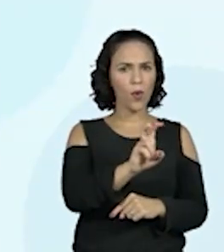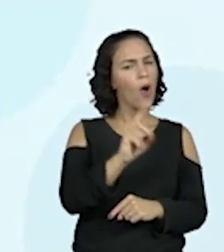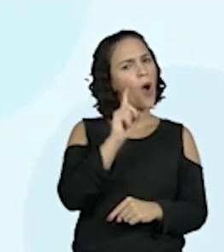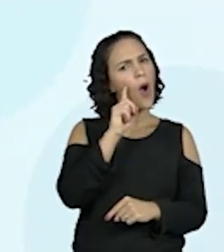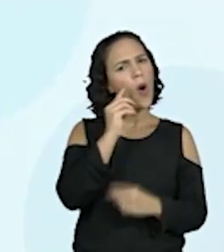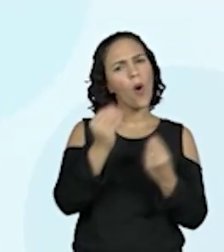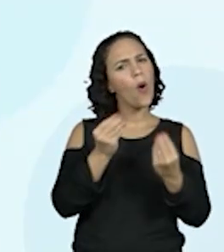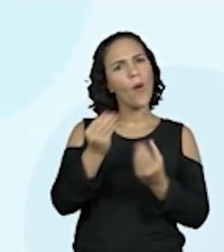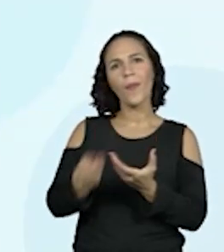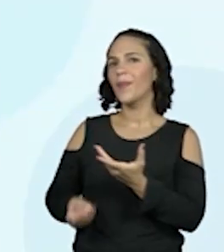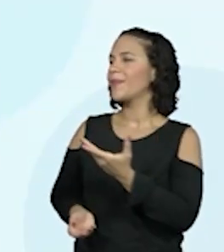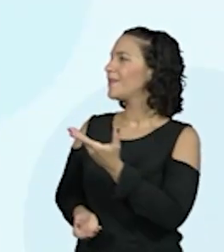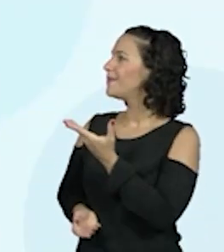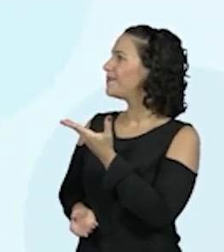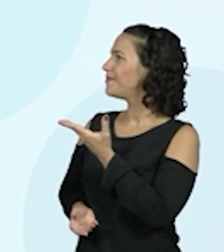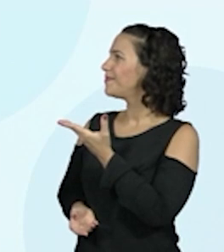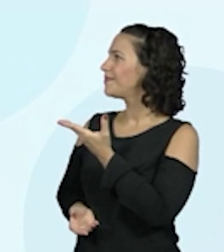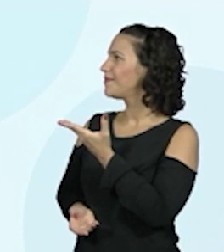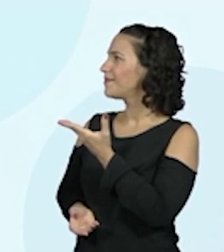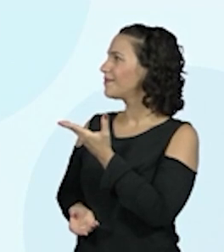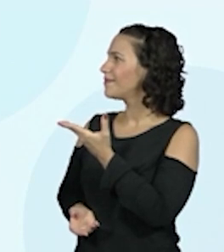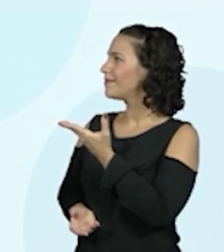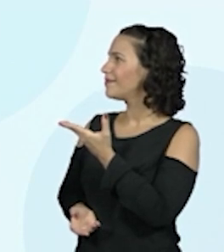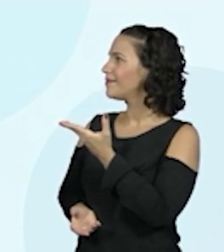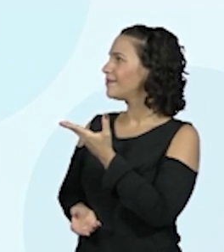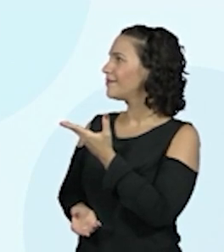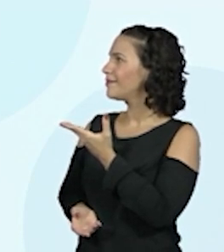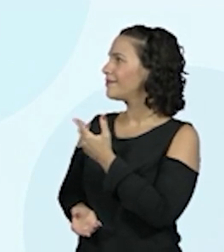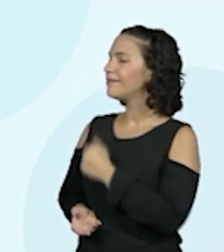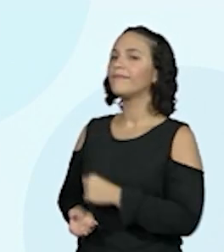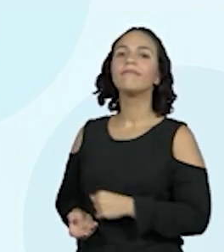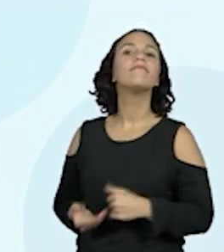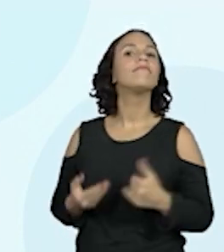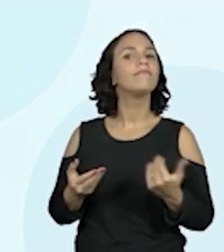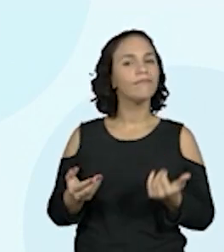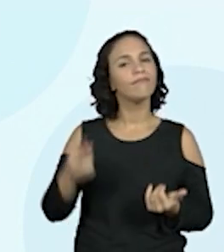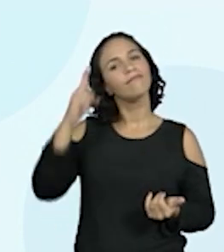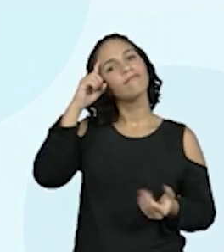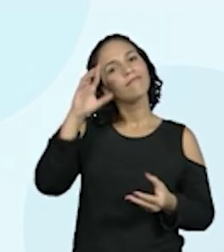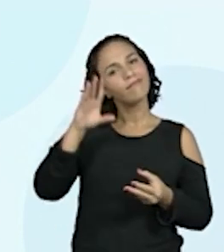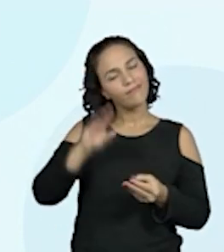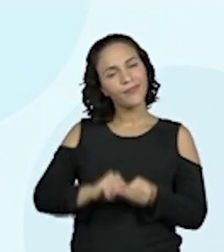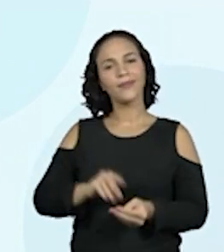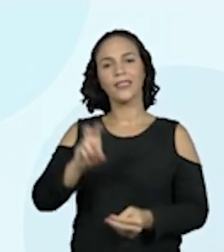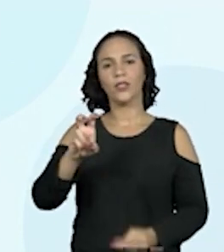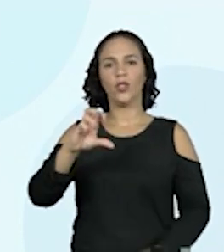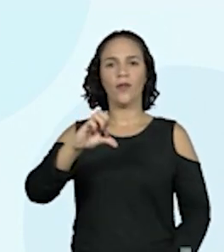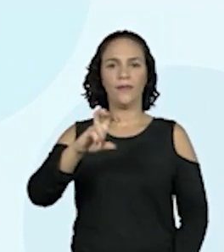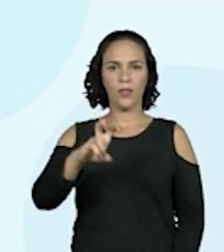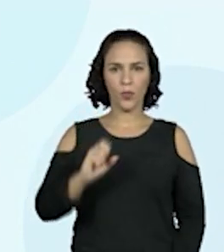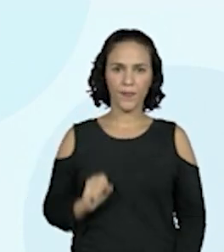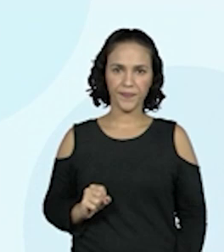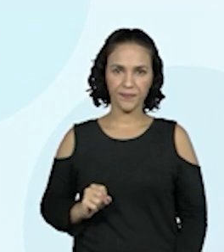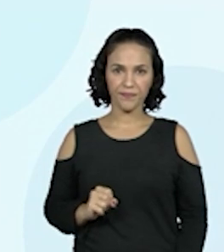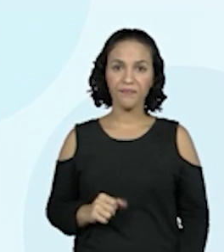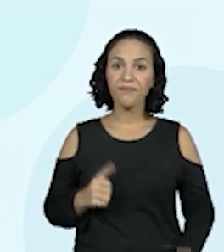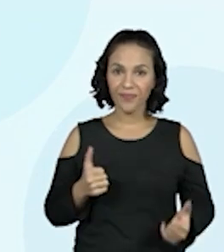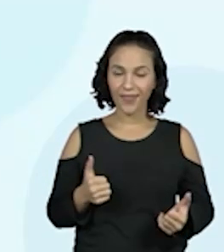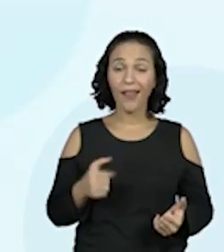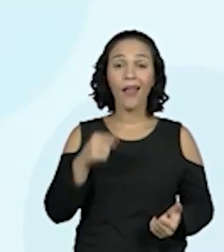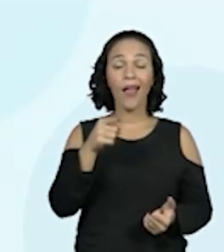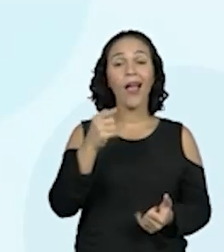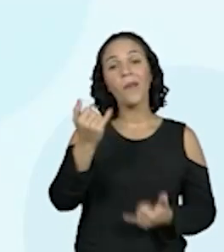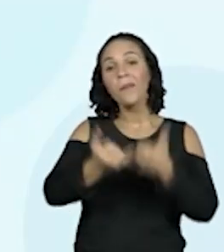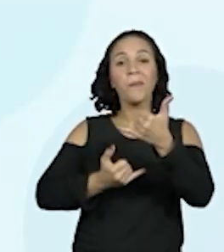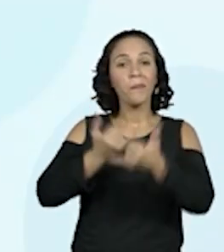mais... 5. Que deu 595. Tudo bem? Tudo bem. Essa foi a brincadeira